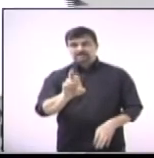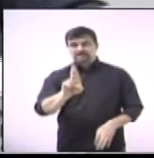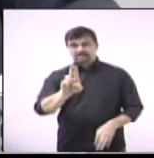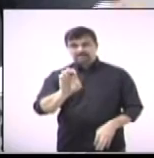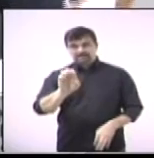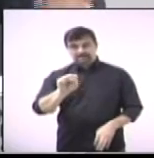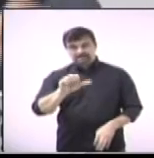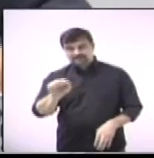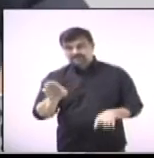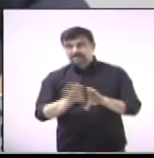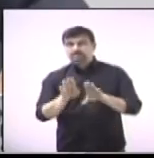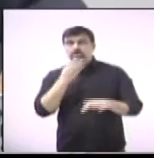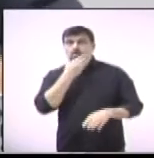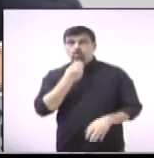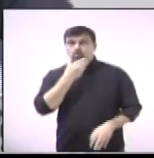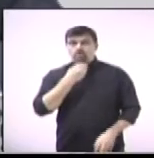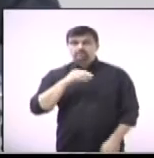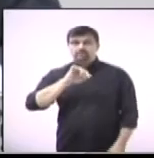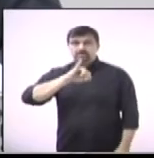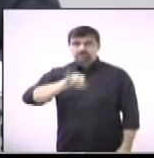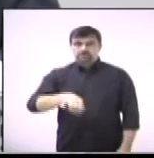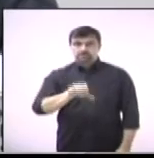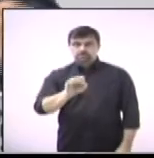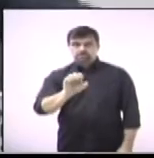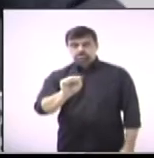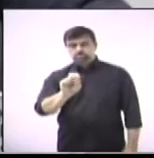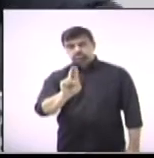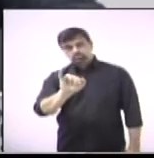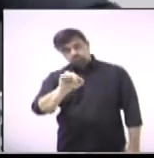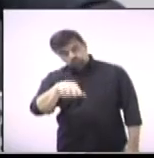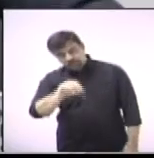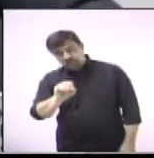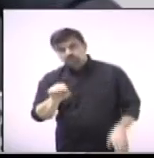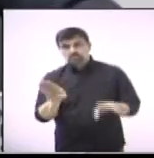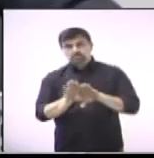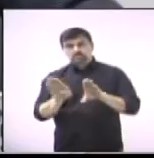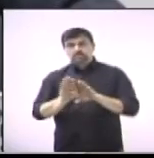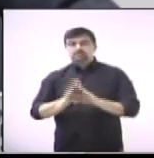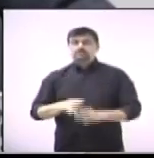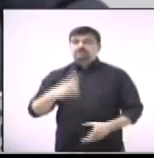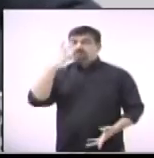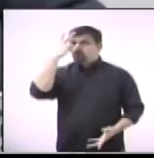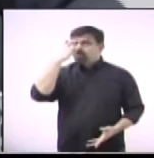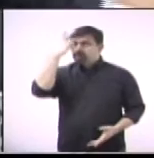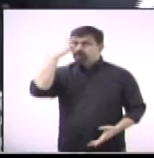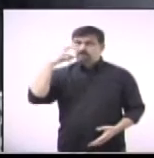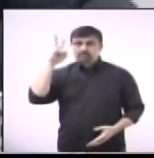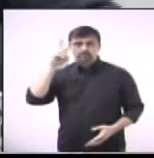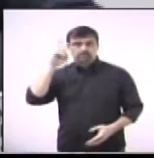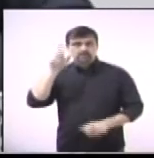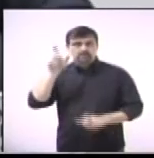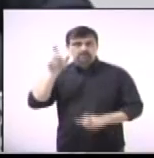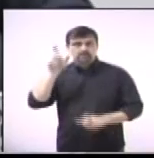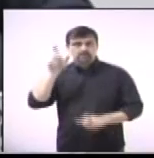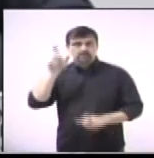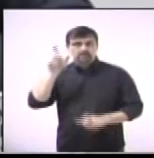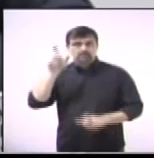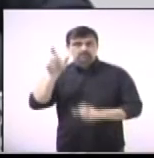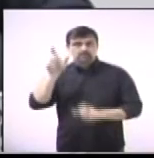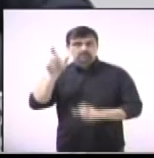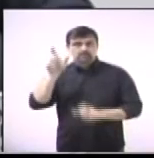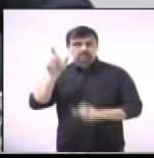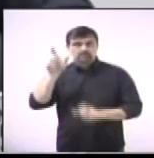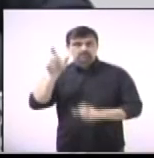Jesuíno Argentin. E número 308, do vereador doutor Fábio Valadão, pelo senhor João